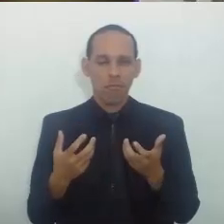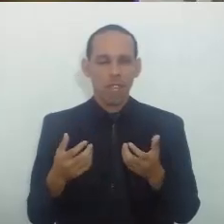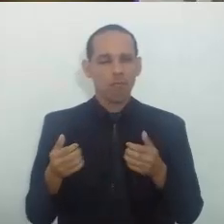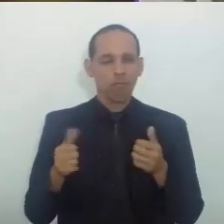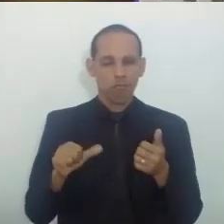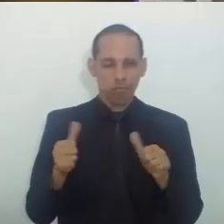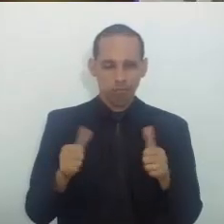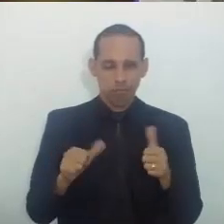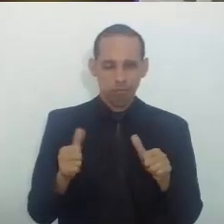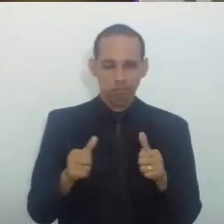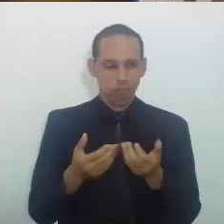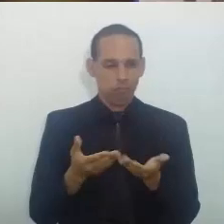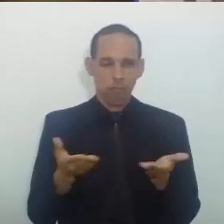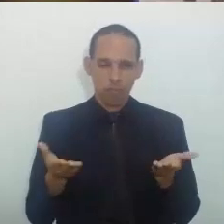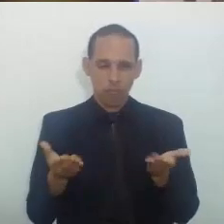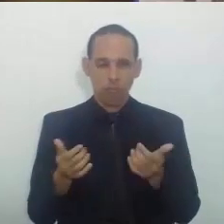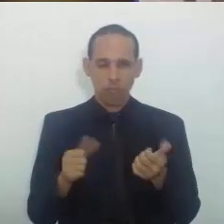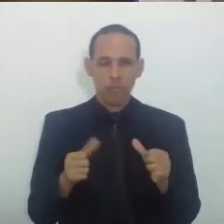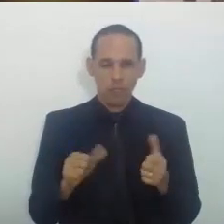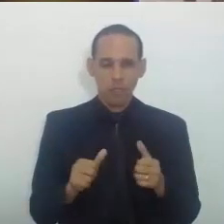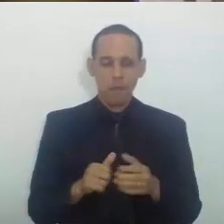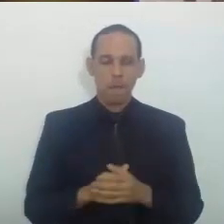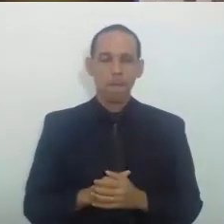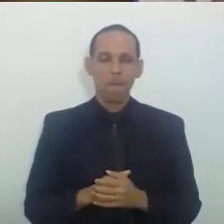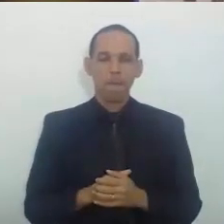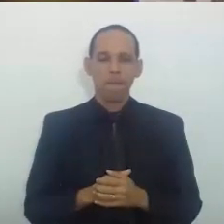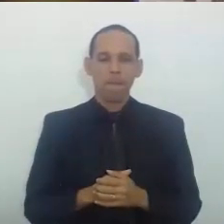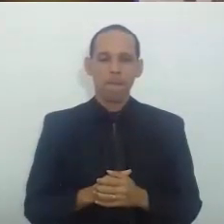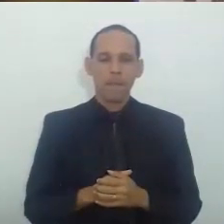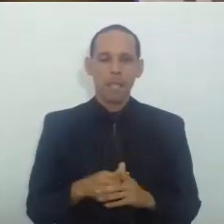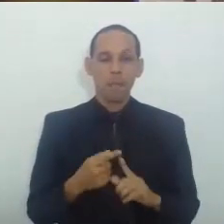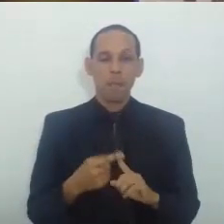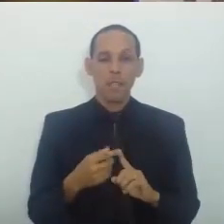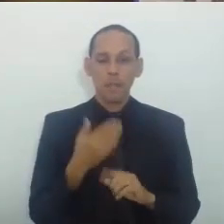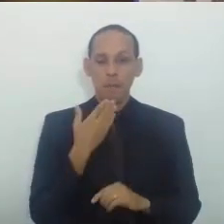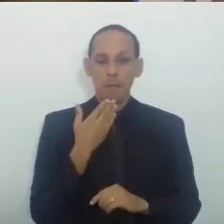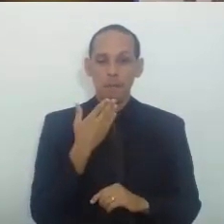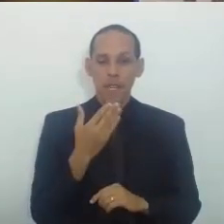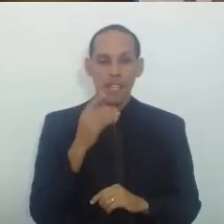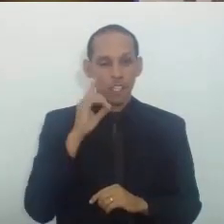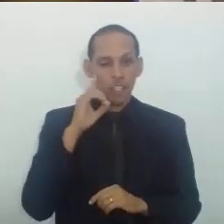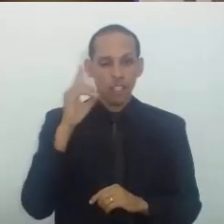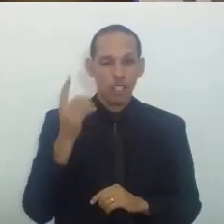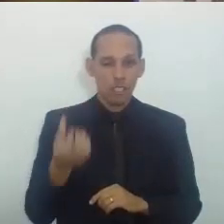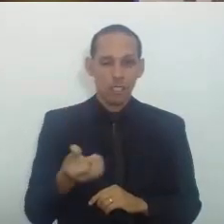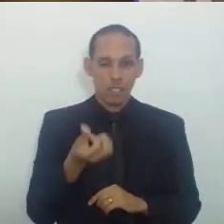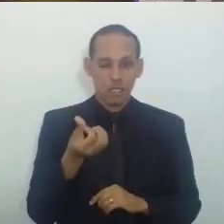Corte É que peticionou no dia 6